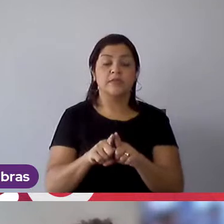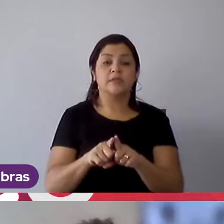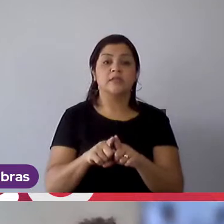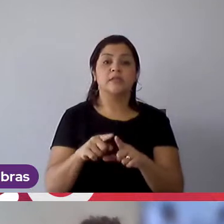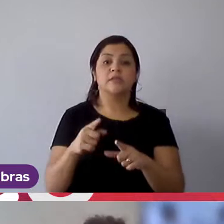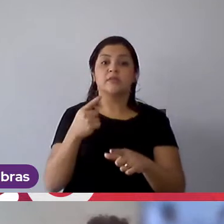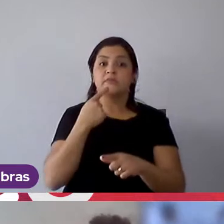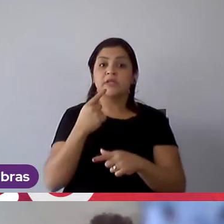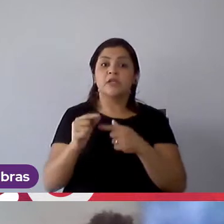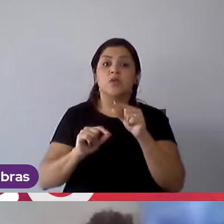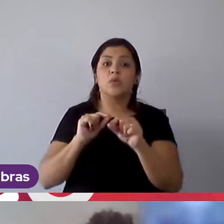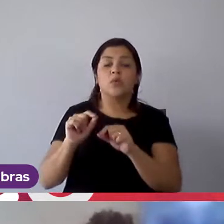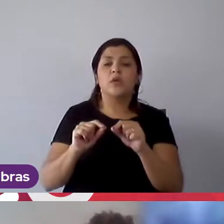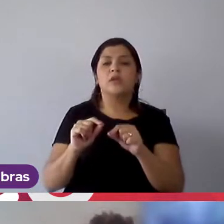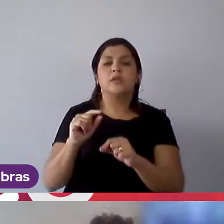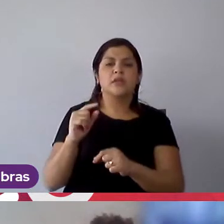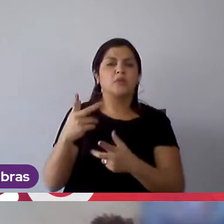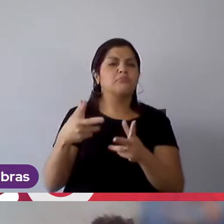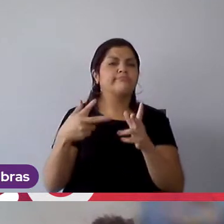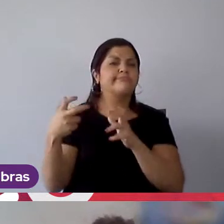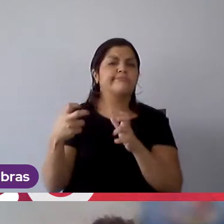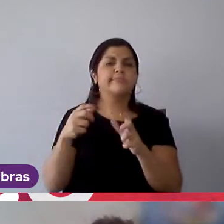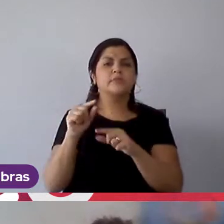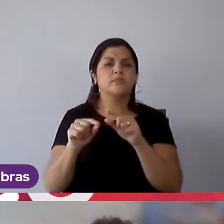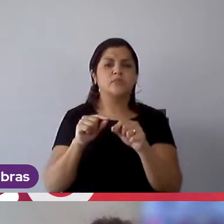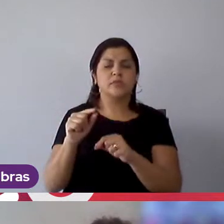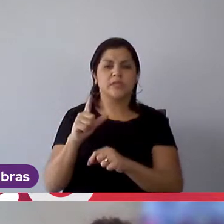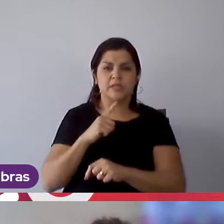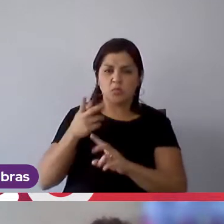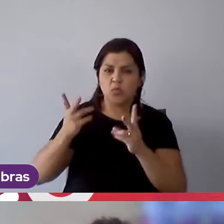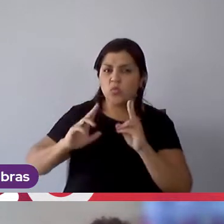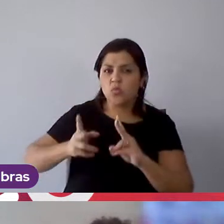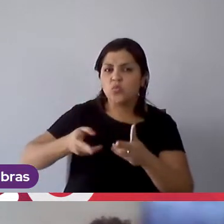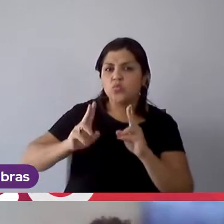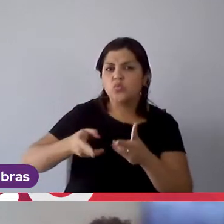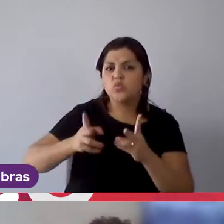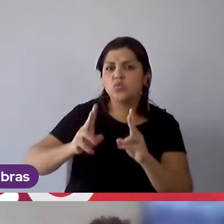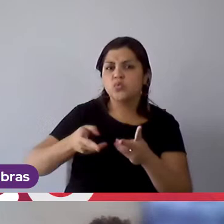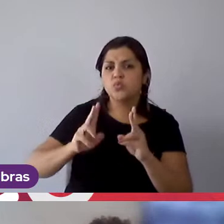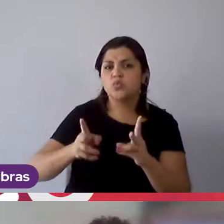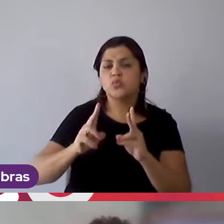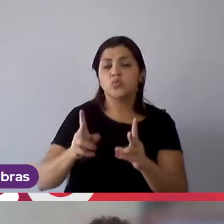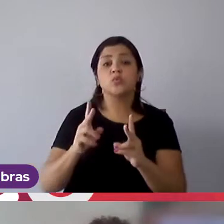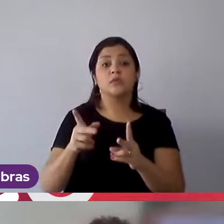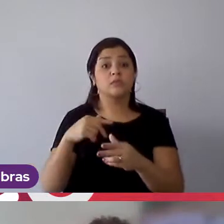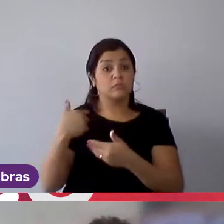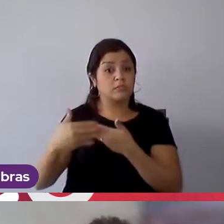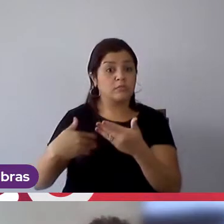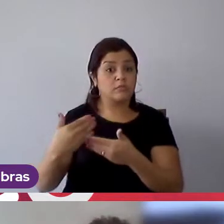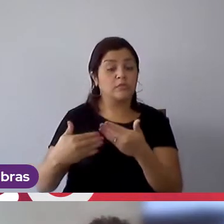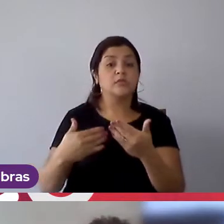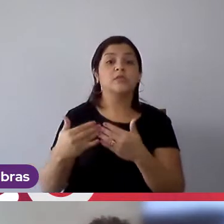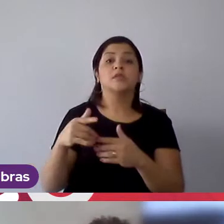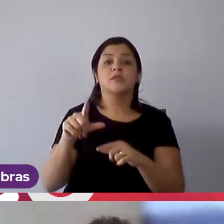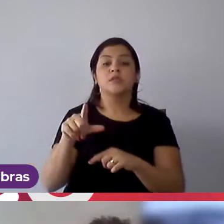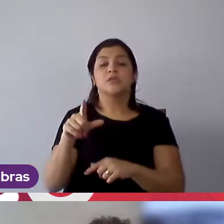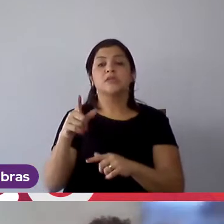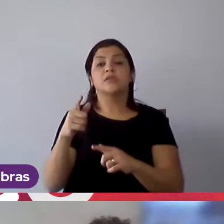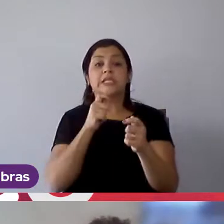eu percebo, continuo percebendo muito do que eu vi durante o processo seletivo,